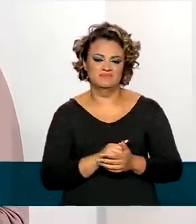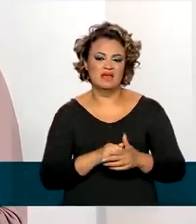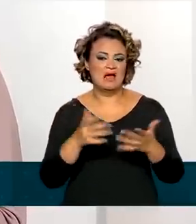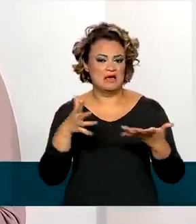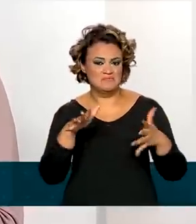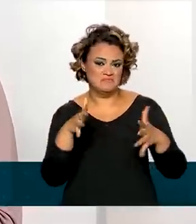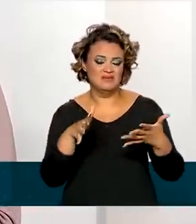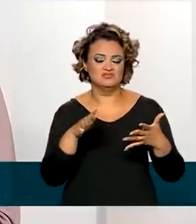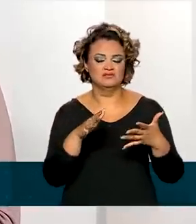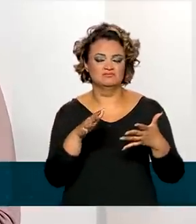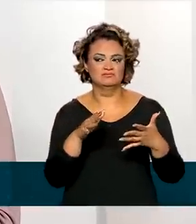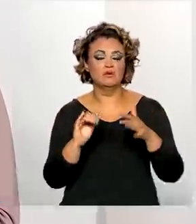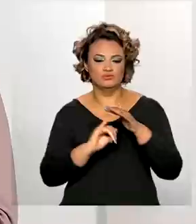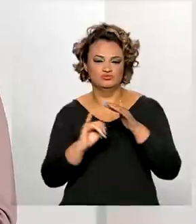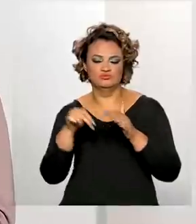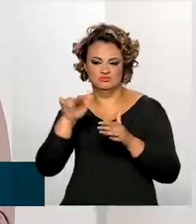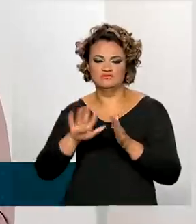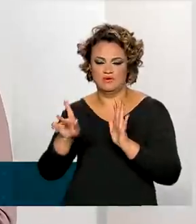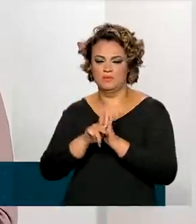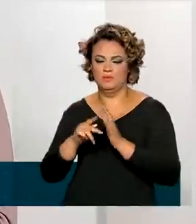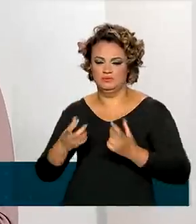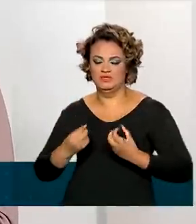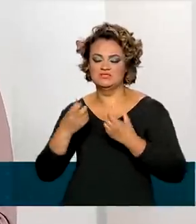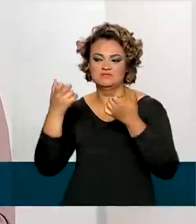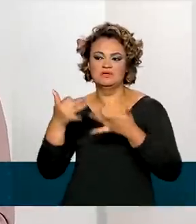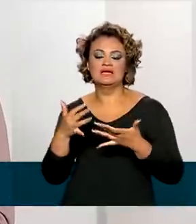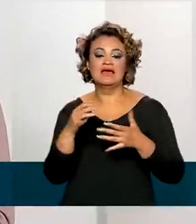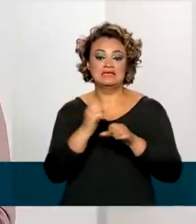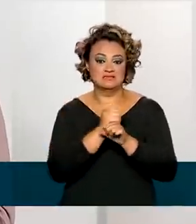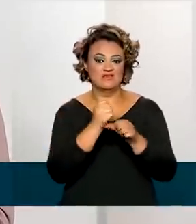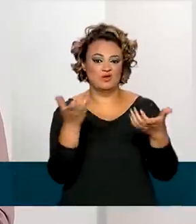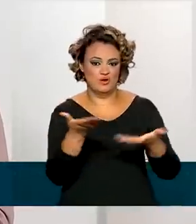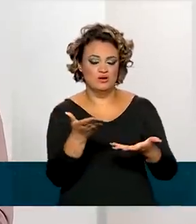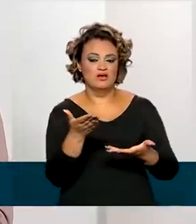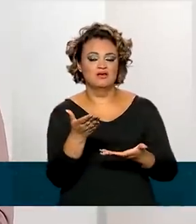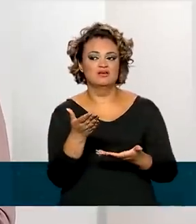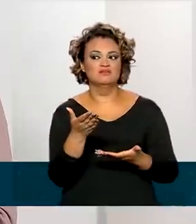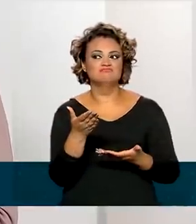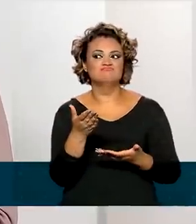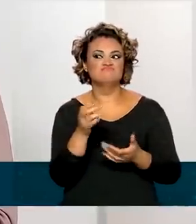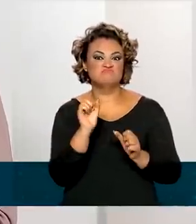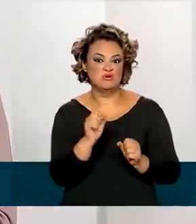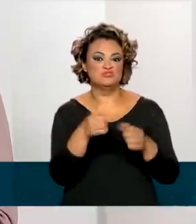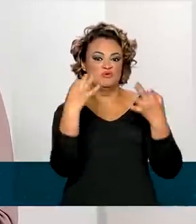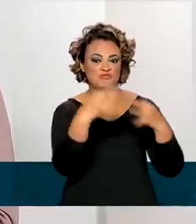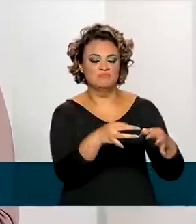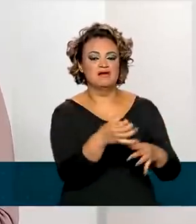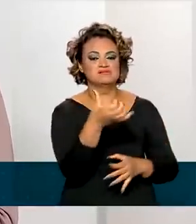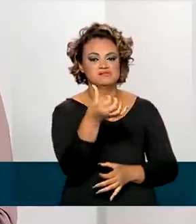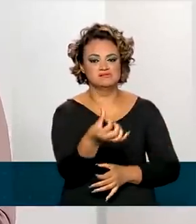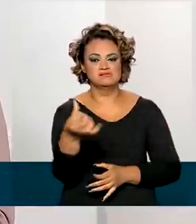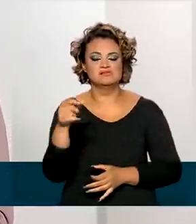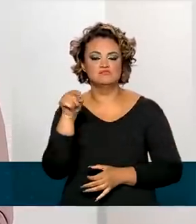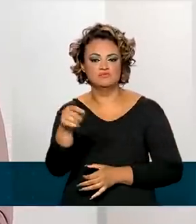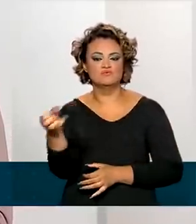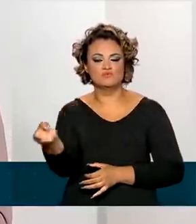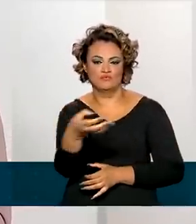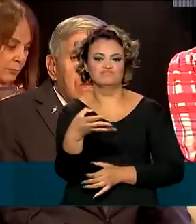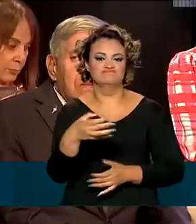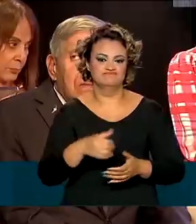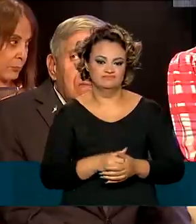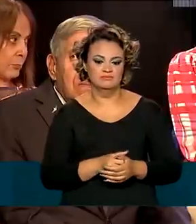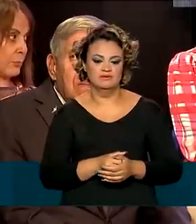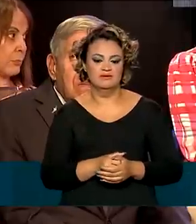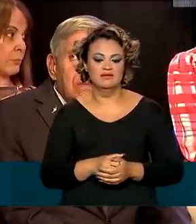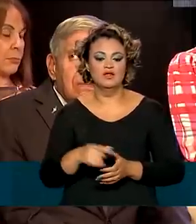estimativa do Instituto Nacional do Câncer é que neste ano sejam registrados 66 mil novos casos da doença.